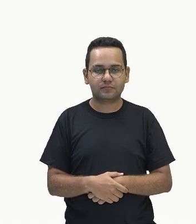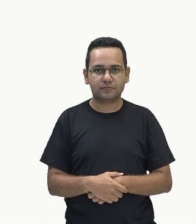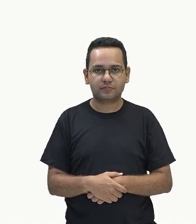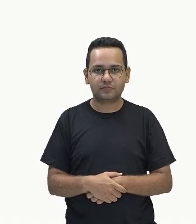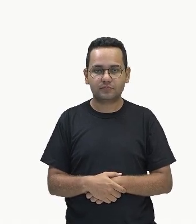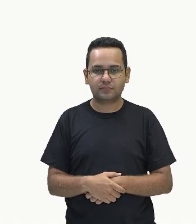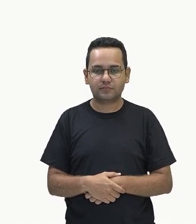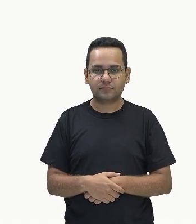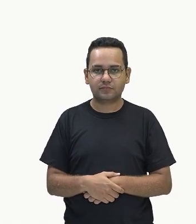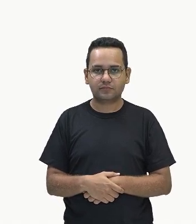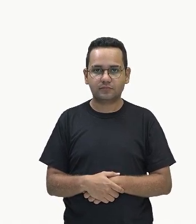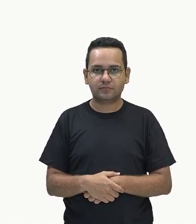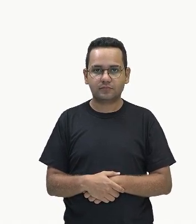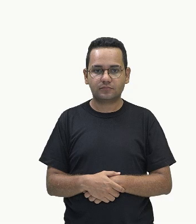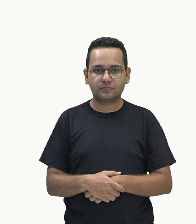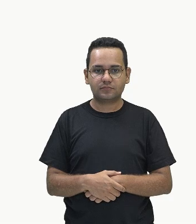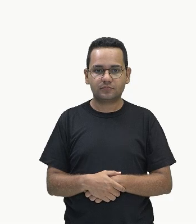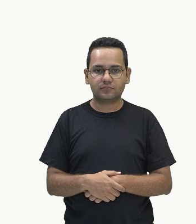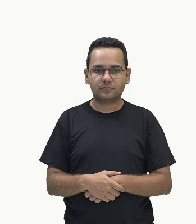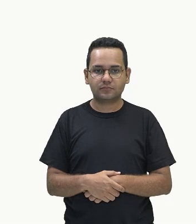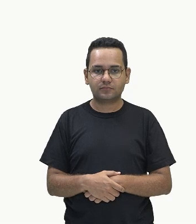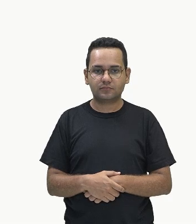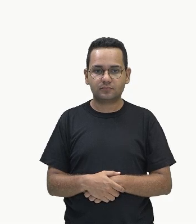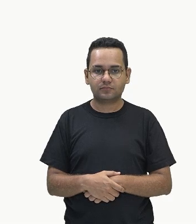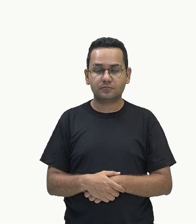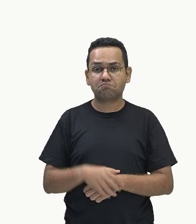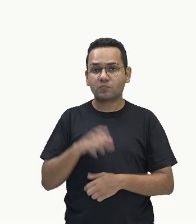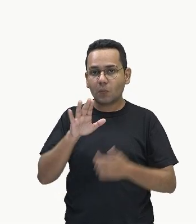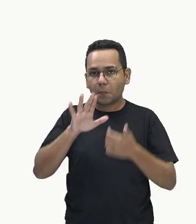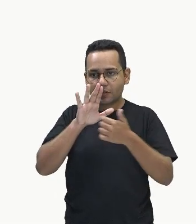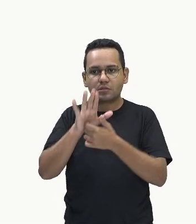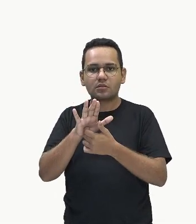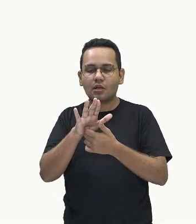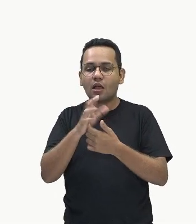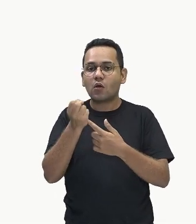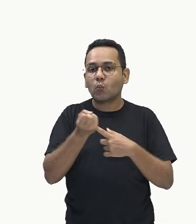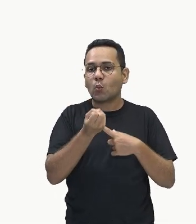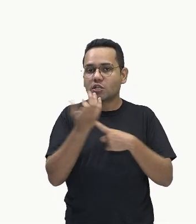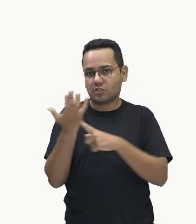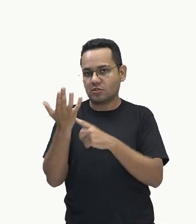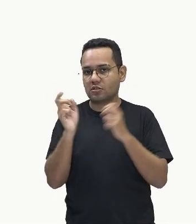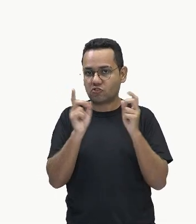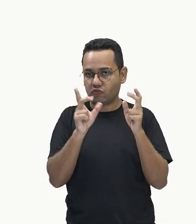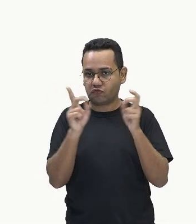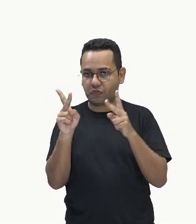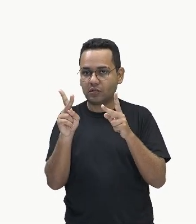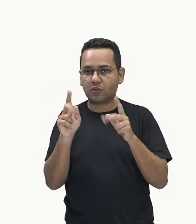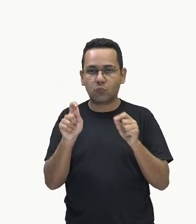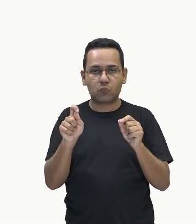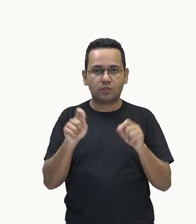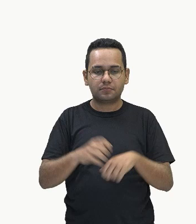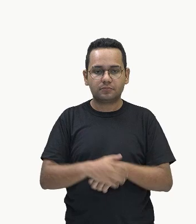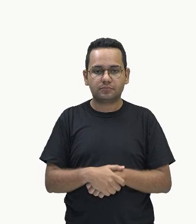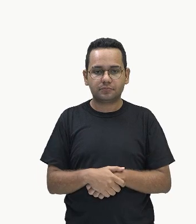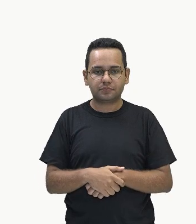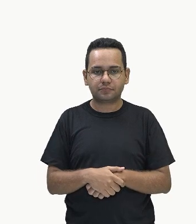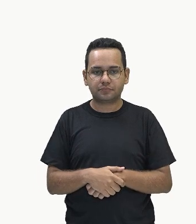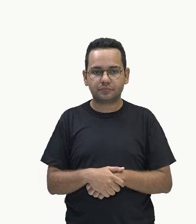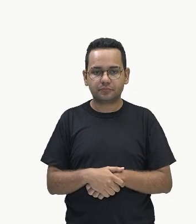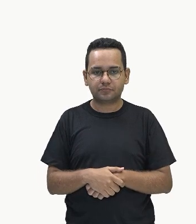Aqui, vou representar a quantidade de vendas. Eu vou colocar aqui, por exemplo, cem,